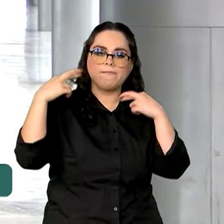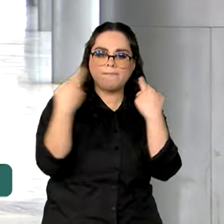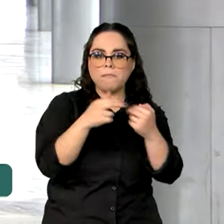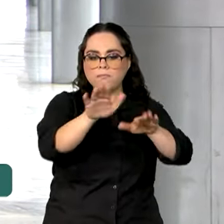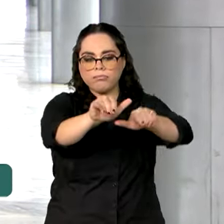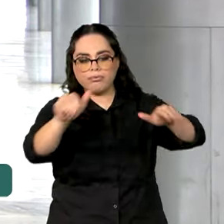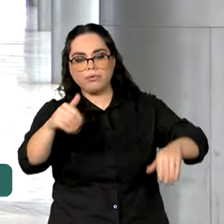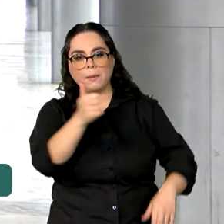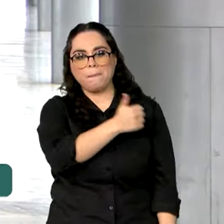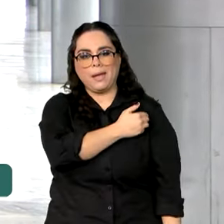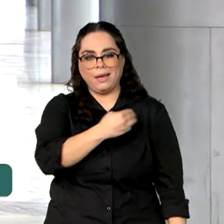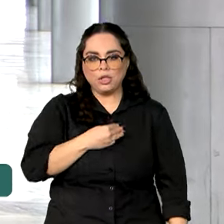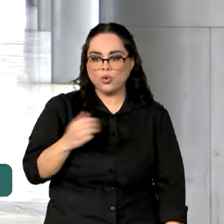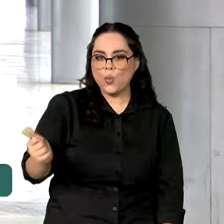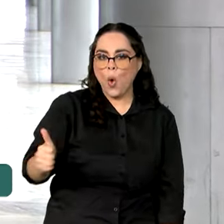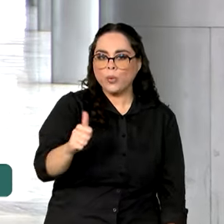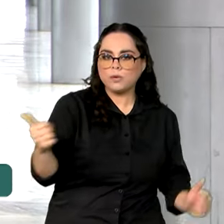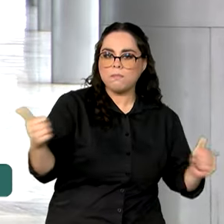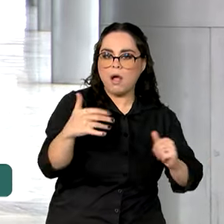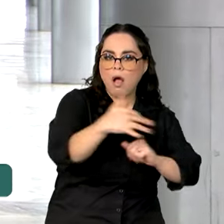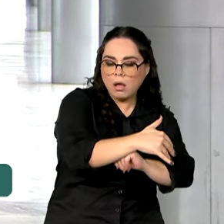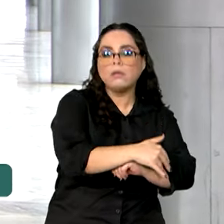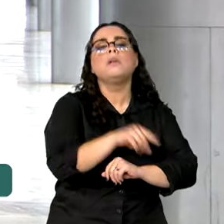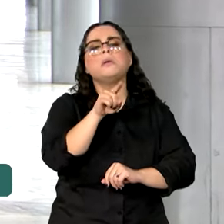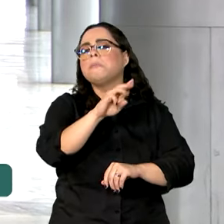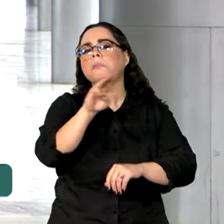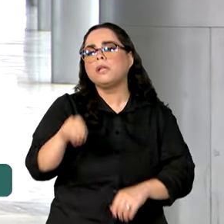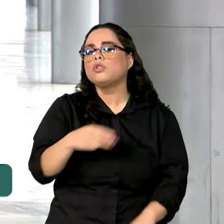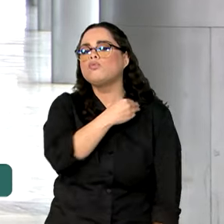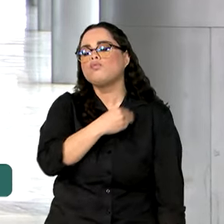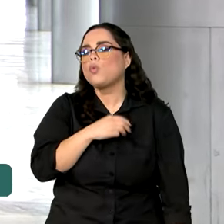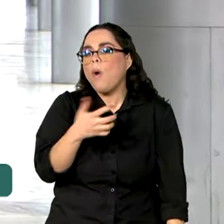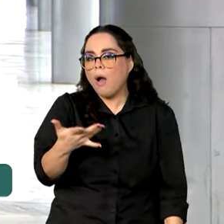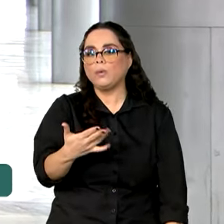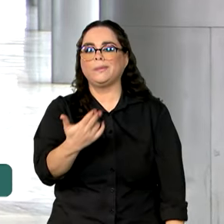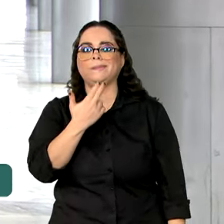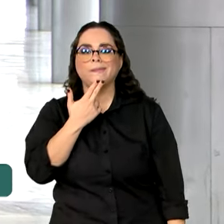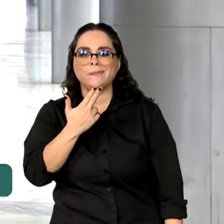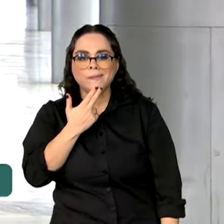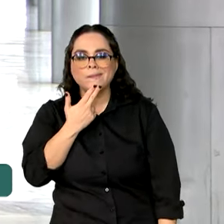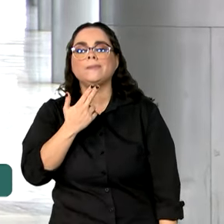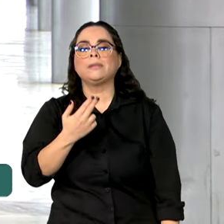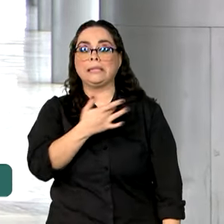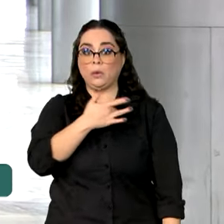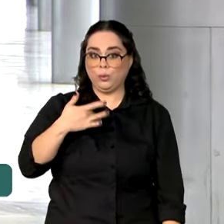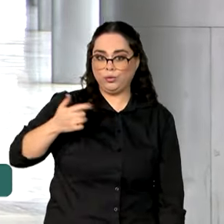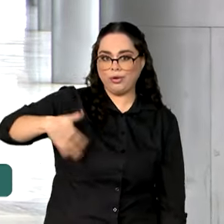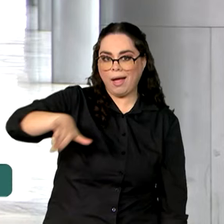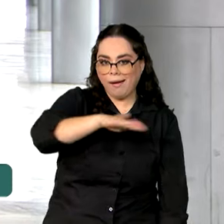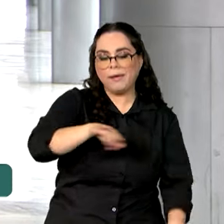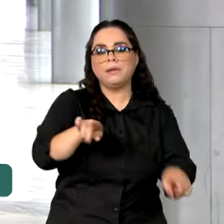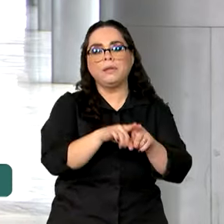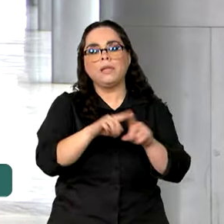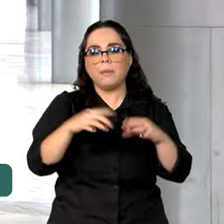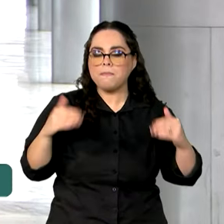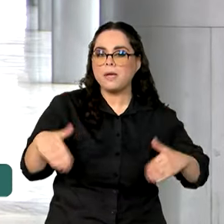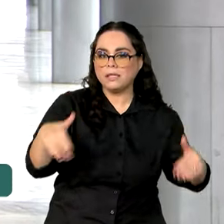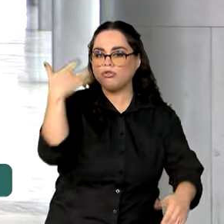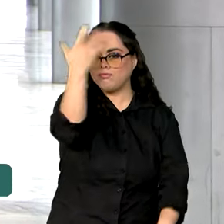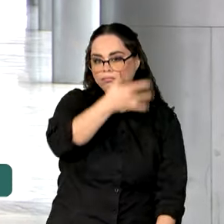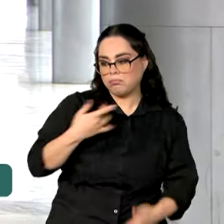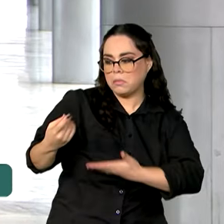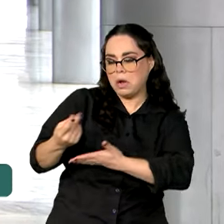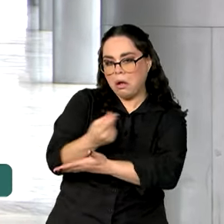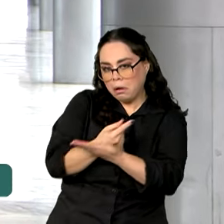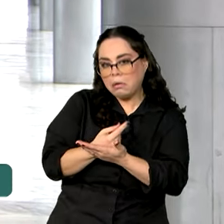11 ministros. Entre os ministros que vão participar está a ministra da Saúde, Inícia Trindade, novamente o ministro da Fazenda, Fernando Haddad,